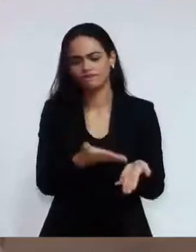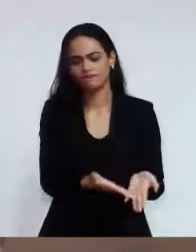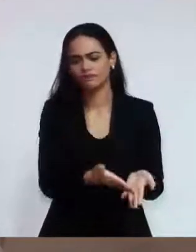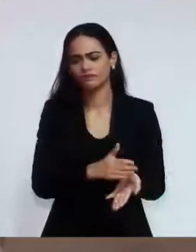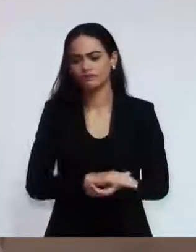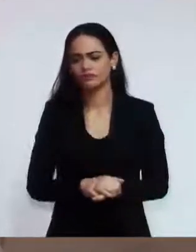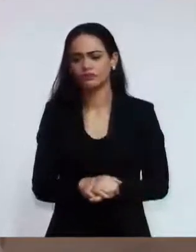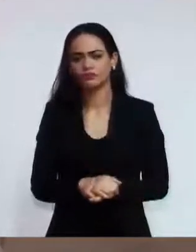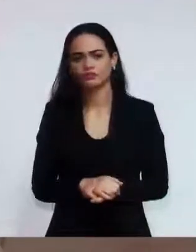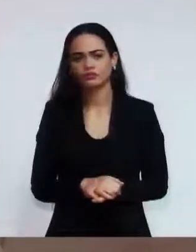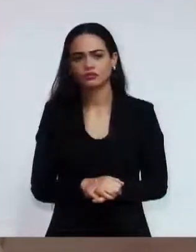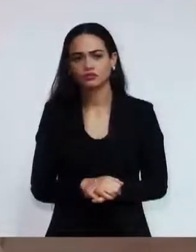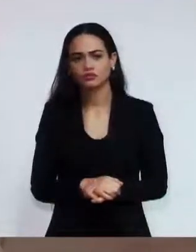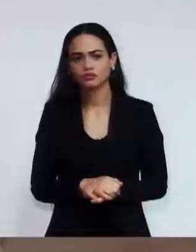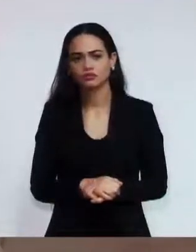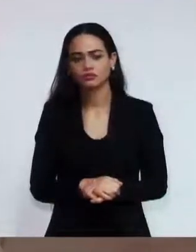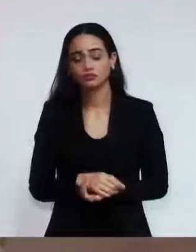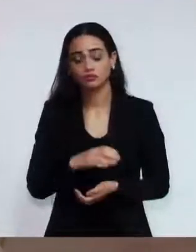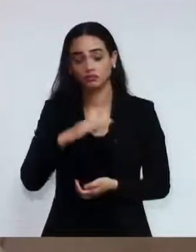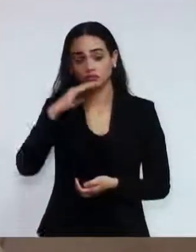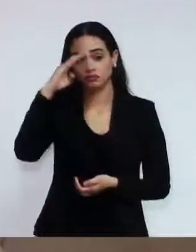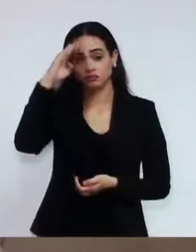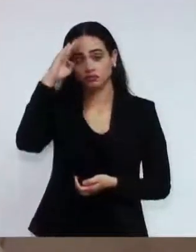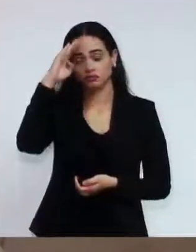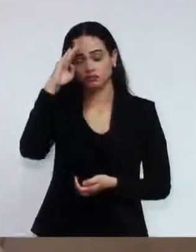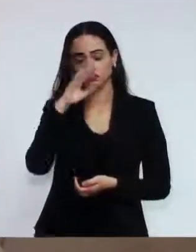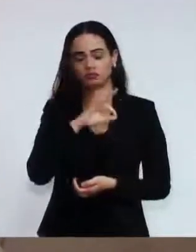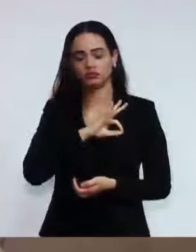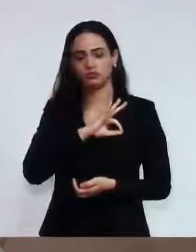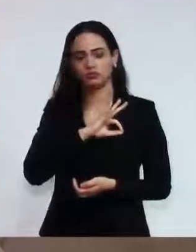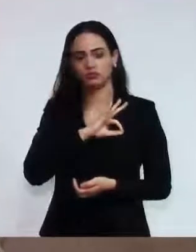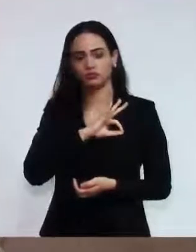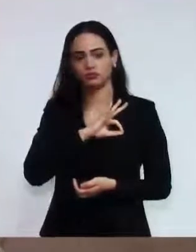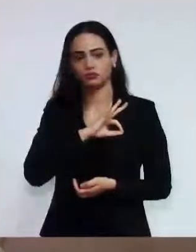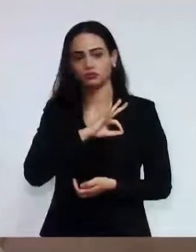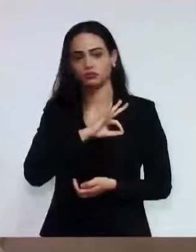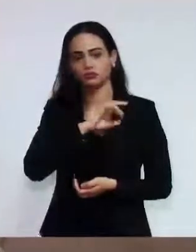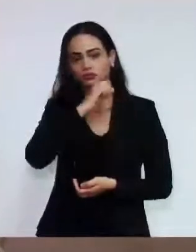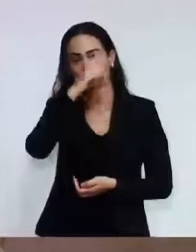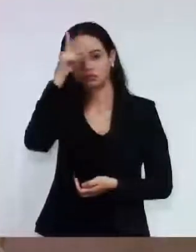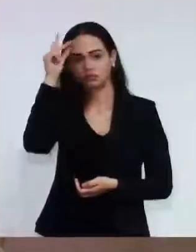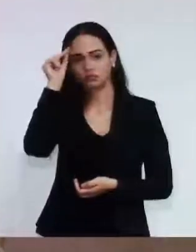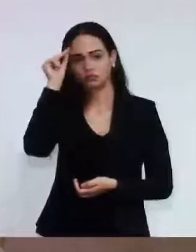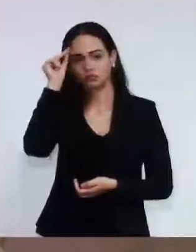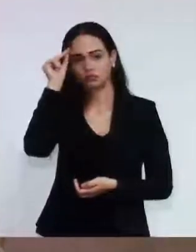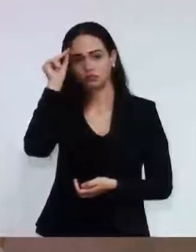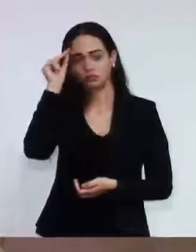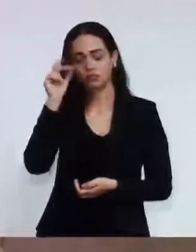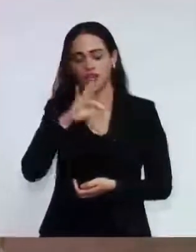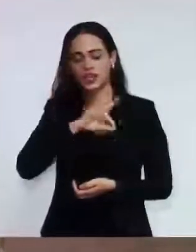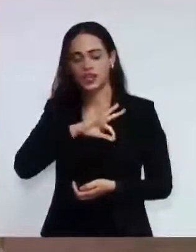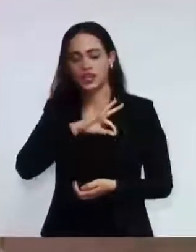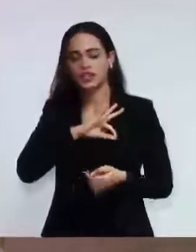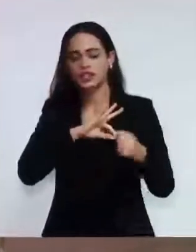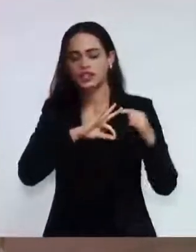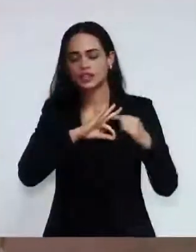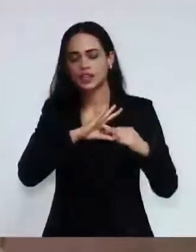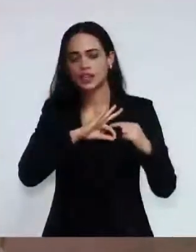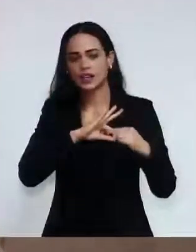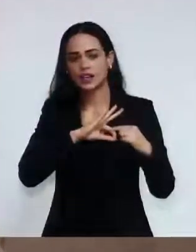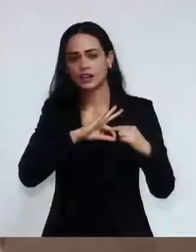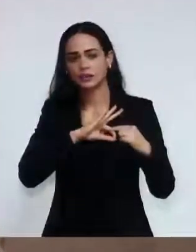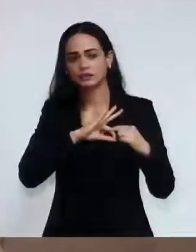comandante da guarda municipal de Vinhedo é o menor salário, o menor, menor, menor entre todos os salários